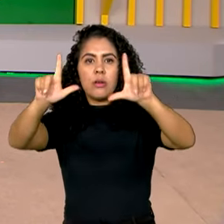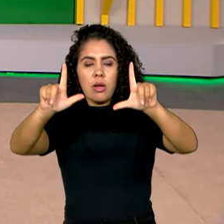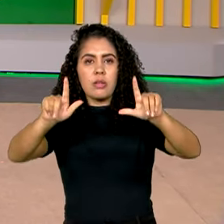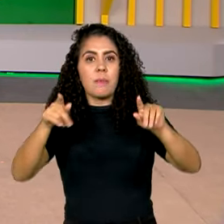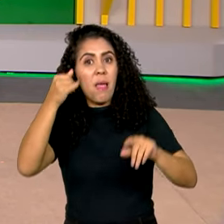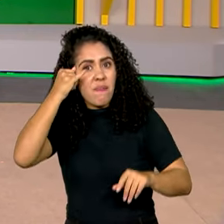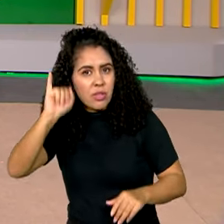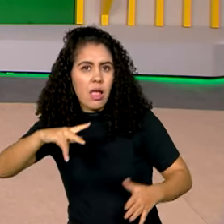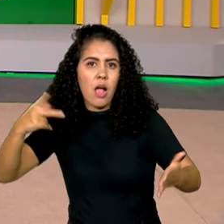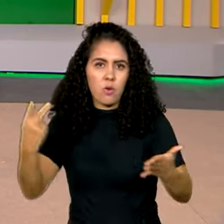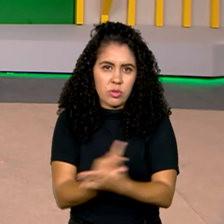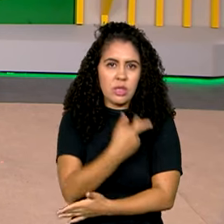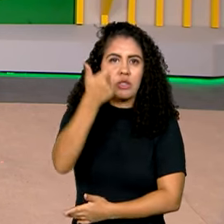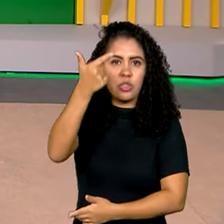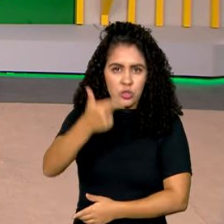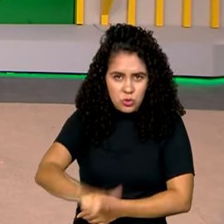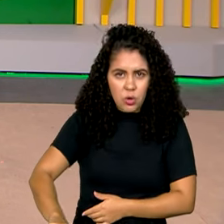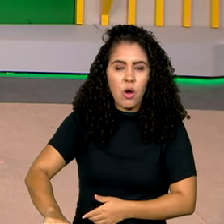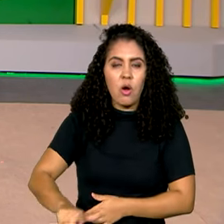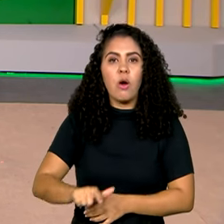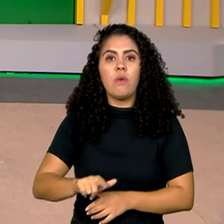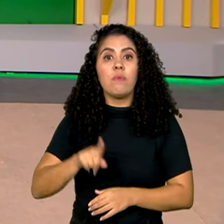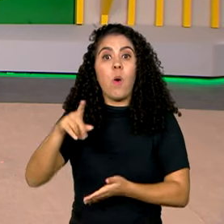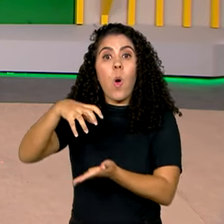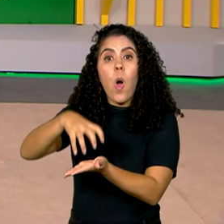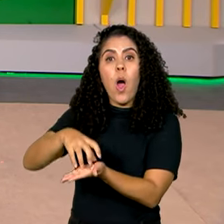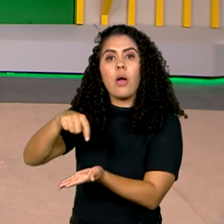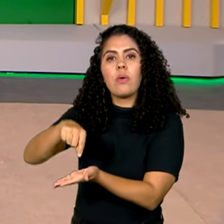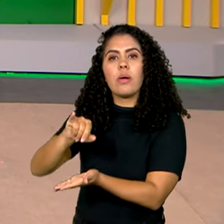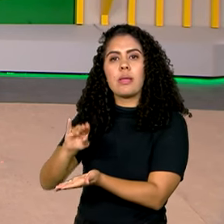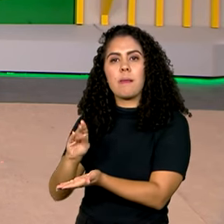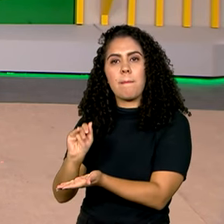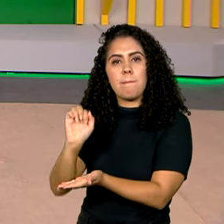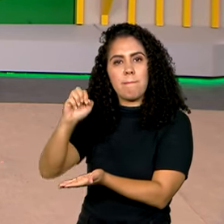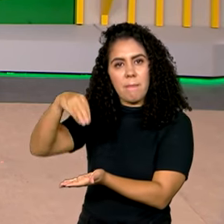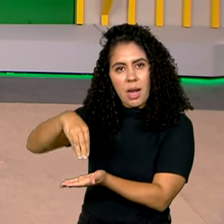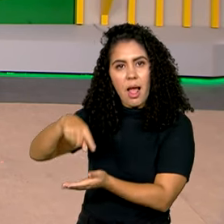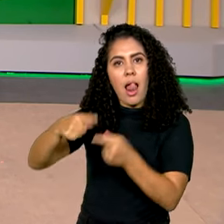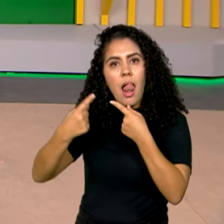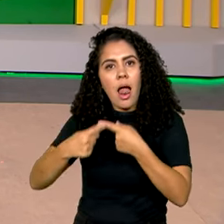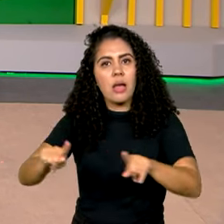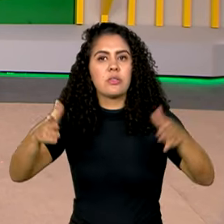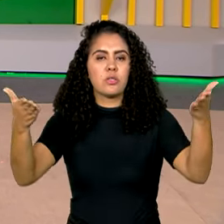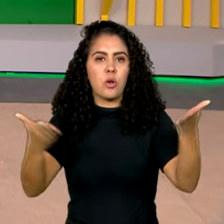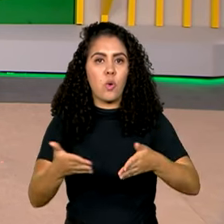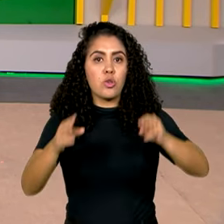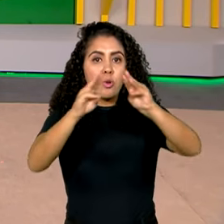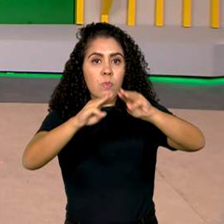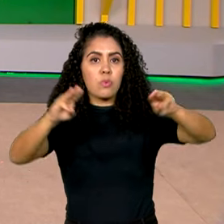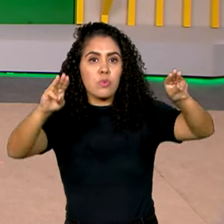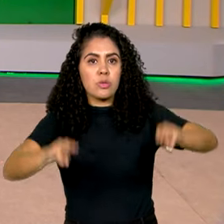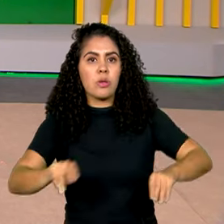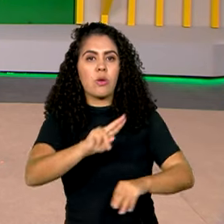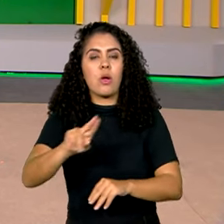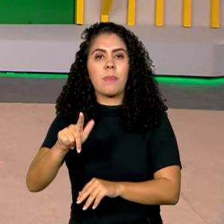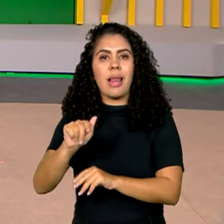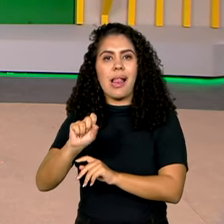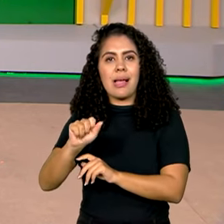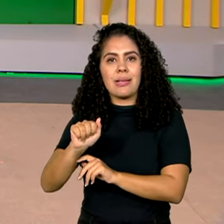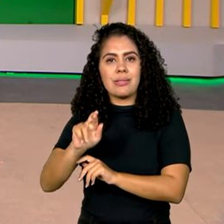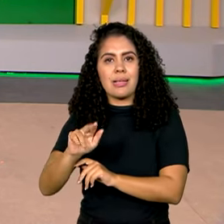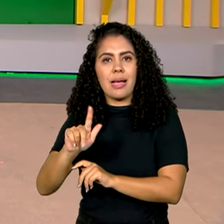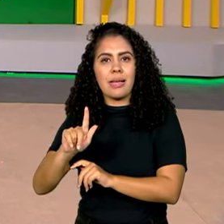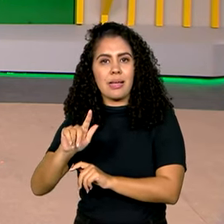episódios semelhantes voltem a acontecer no país, o Ibram lançou hoje no Museu Lassar Segal, em São Paulo,